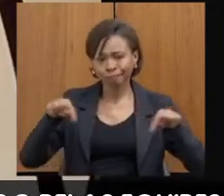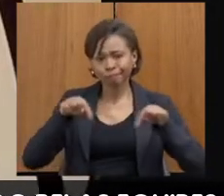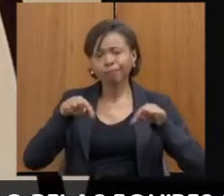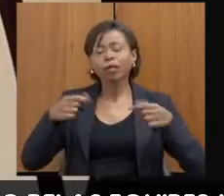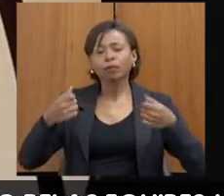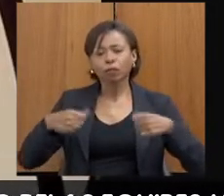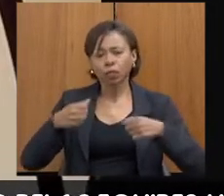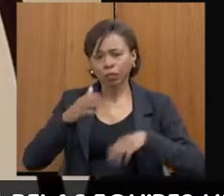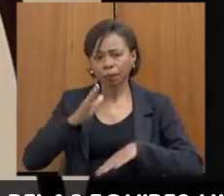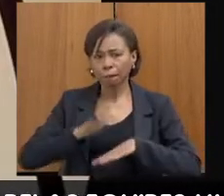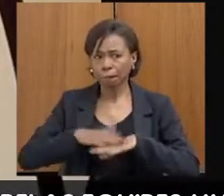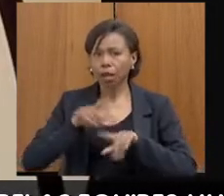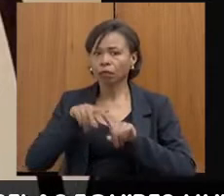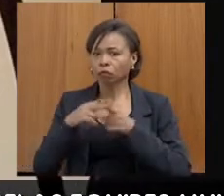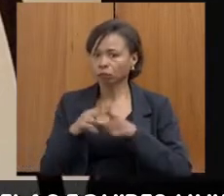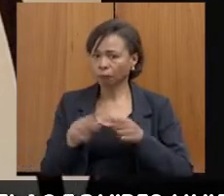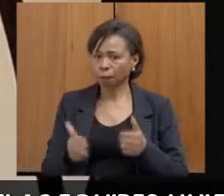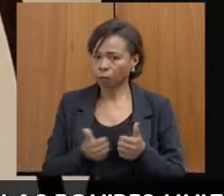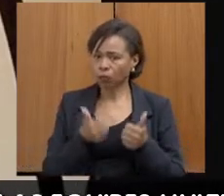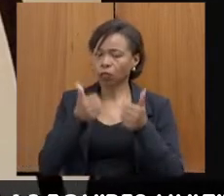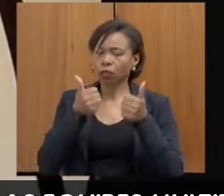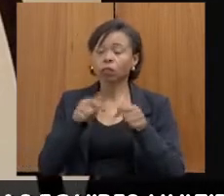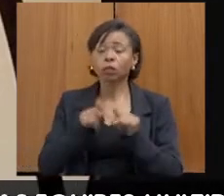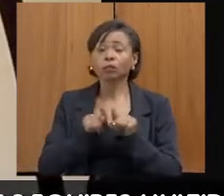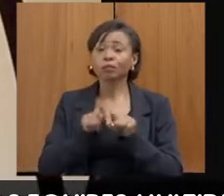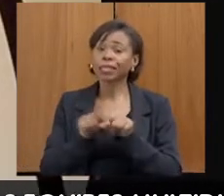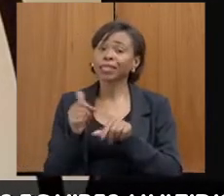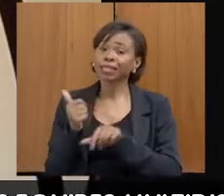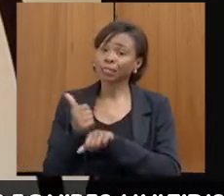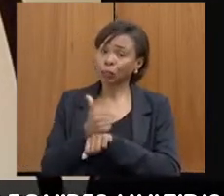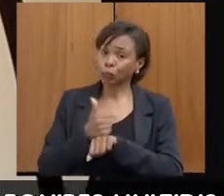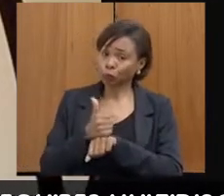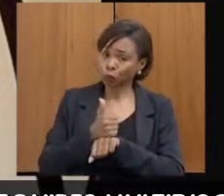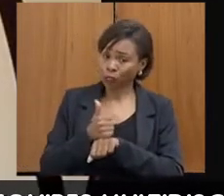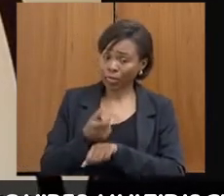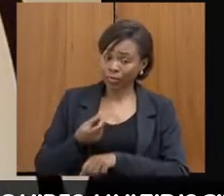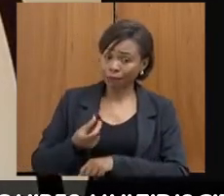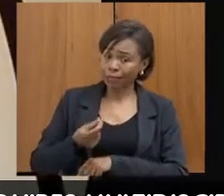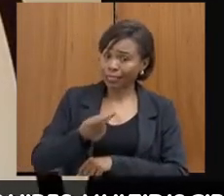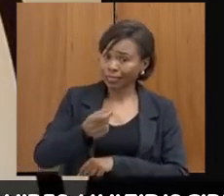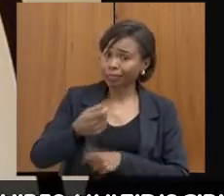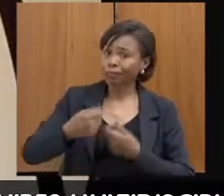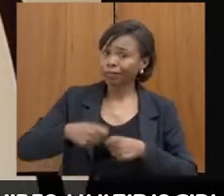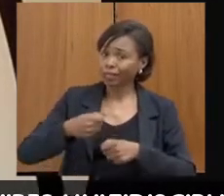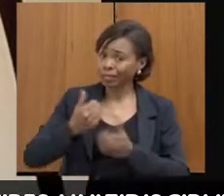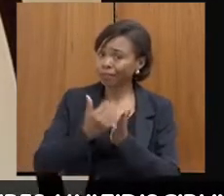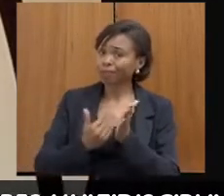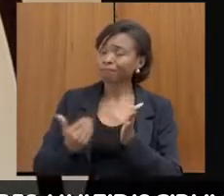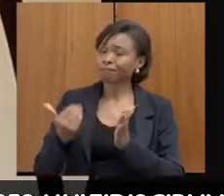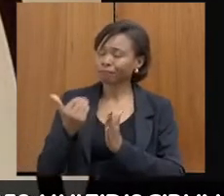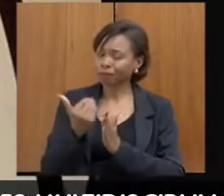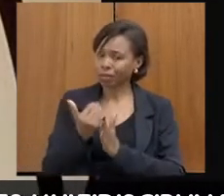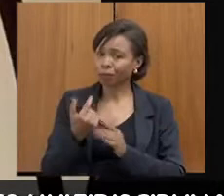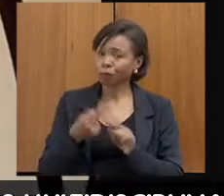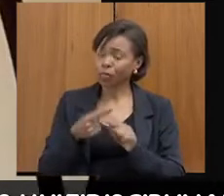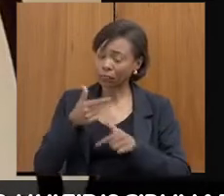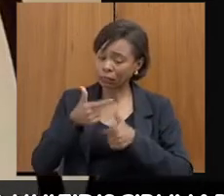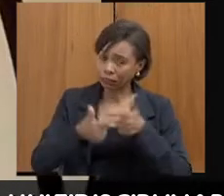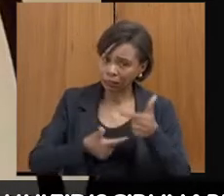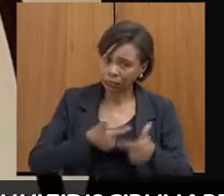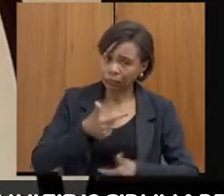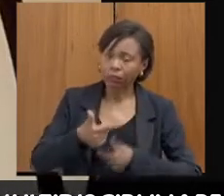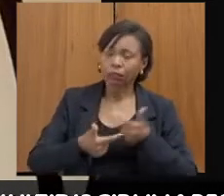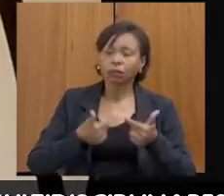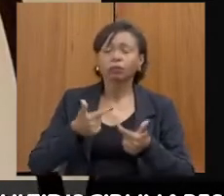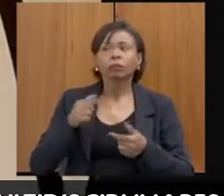O número de efetivo também eu acho poderia ser maior pelo volume de trabalho, quanto a essa parte de dizer de ambiente